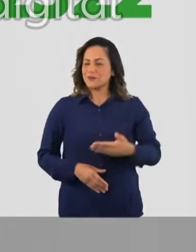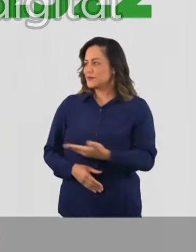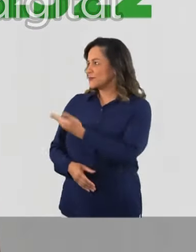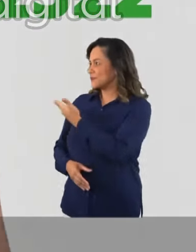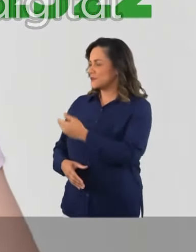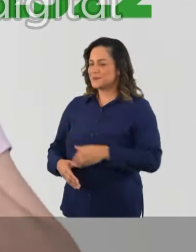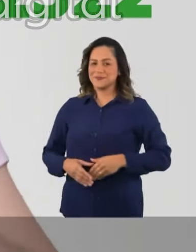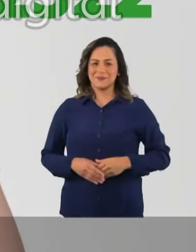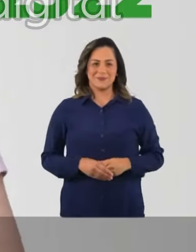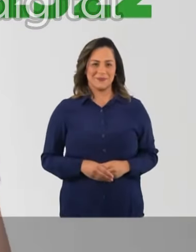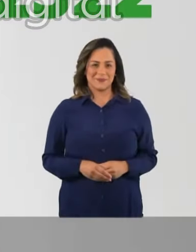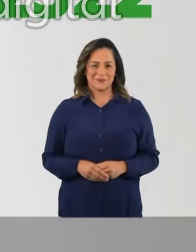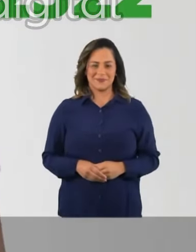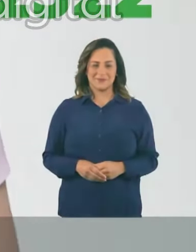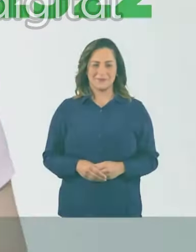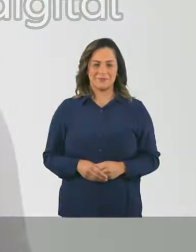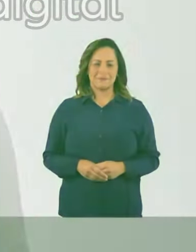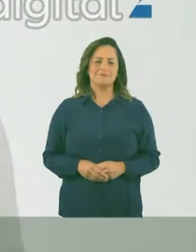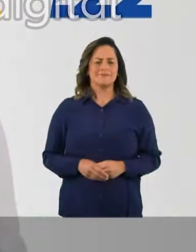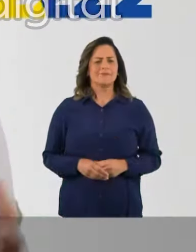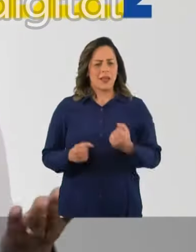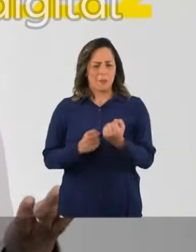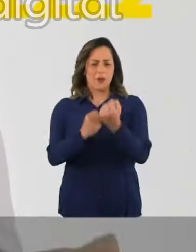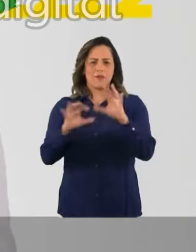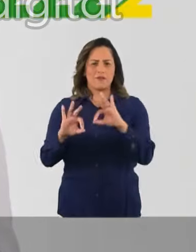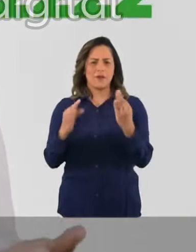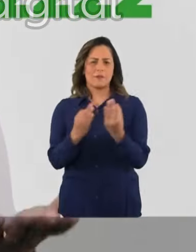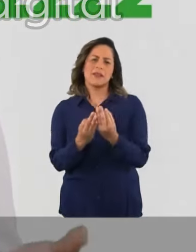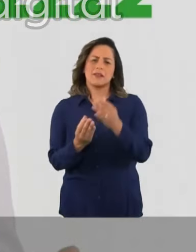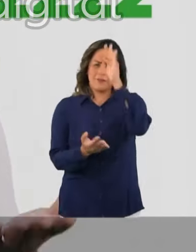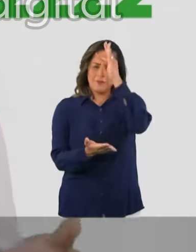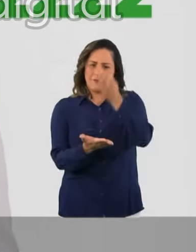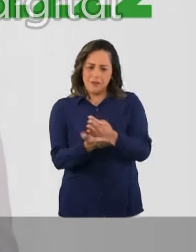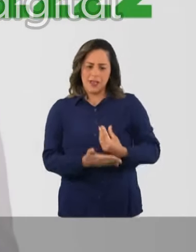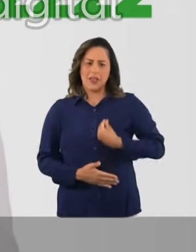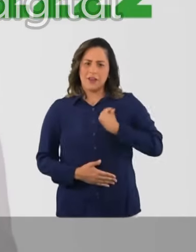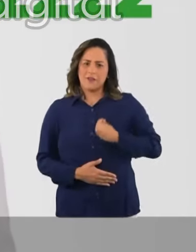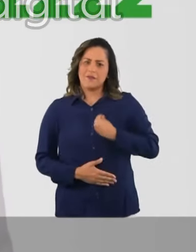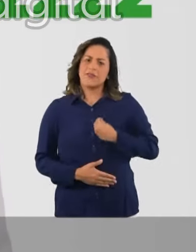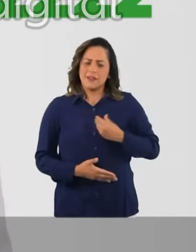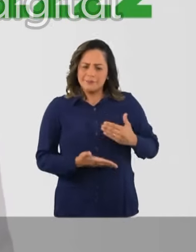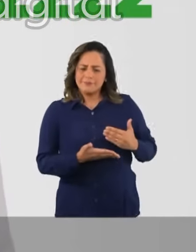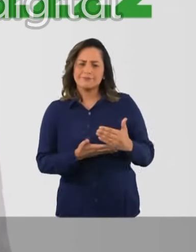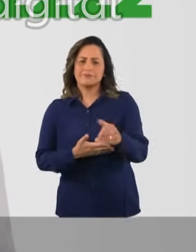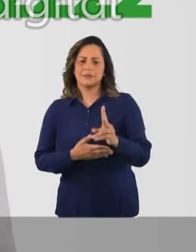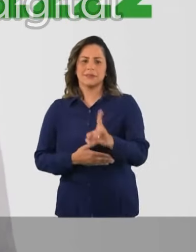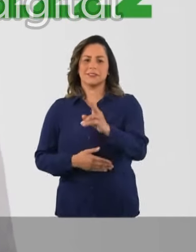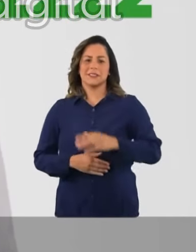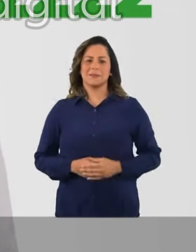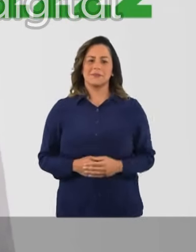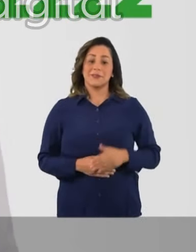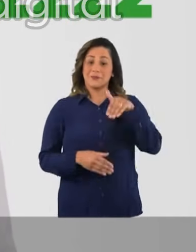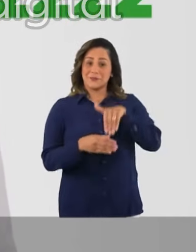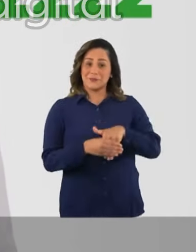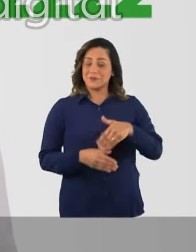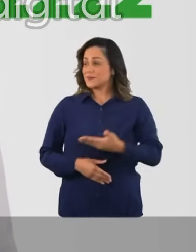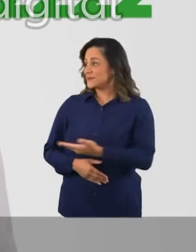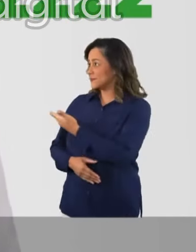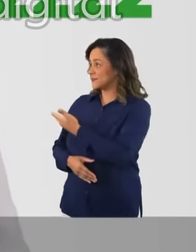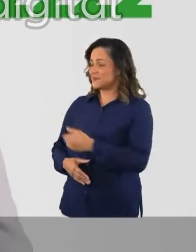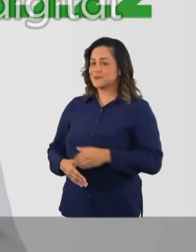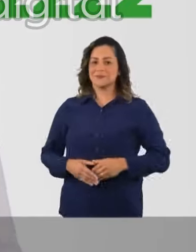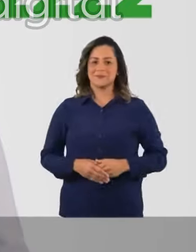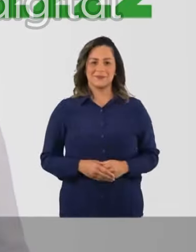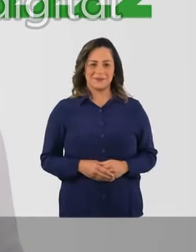-Martinez, 22-5-22. Defenda a família, a fé e a vida desde a sua concepção. Sou Naira Fernandes,